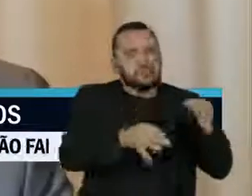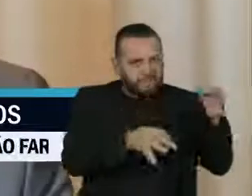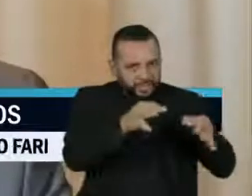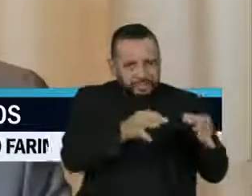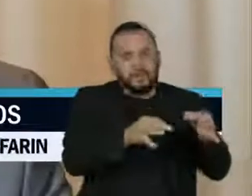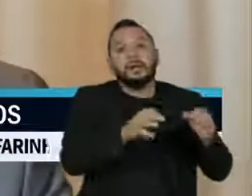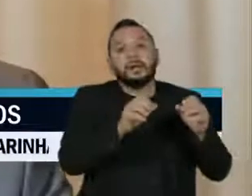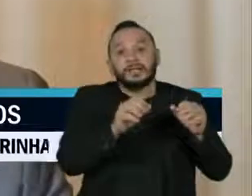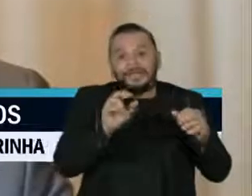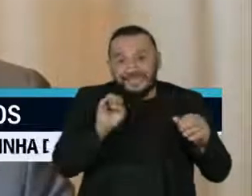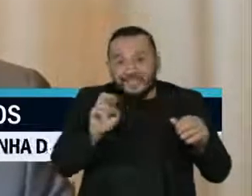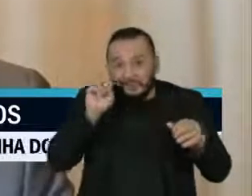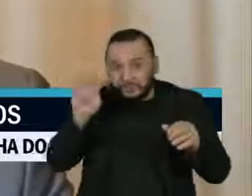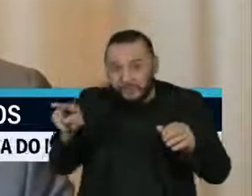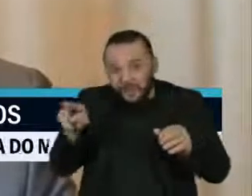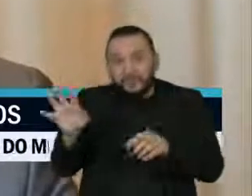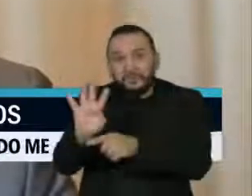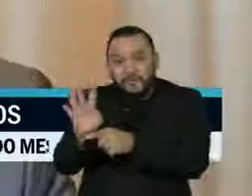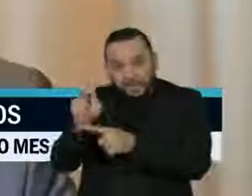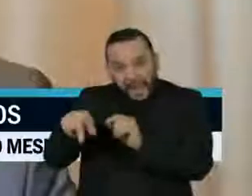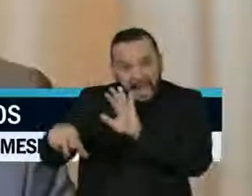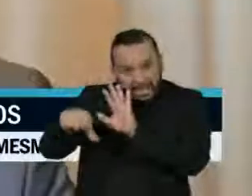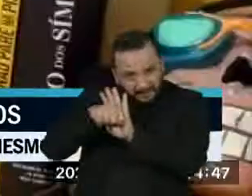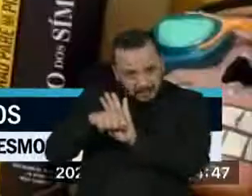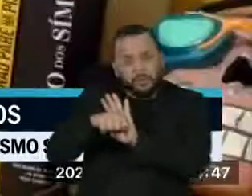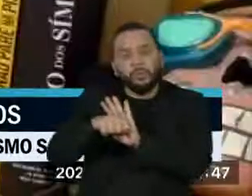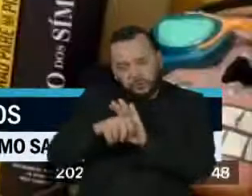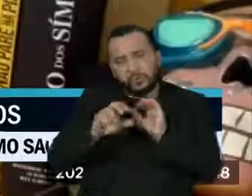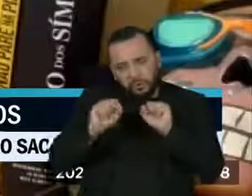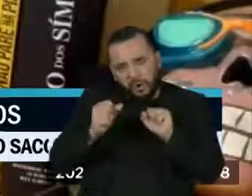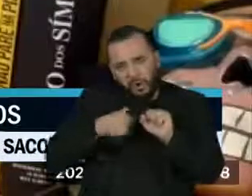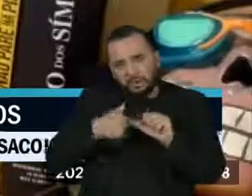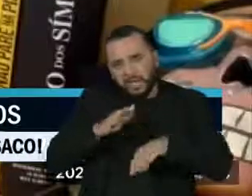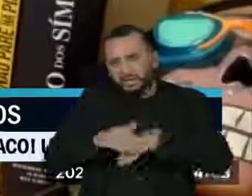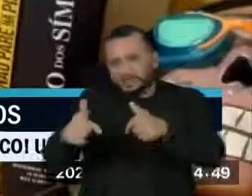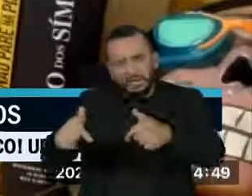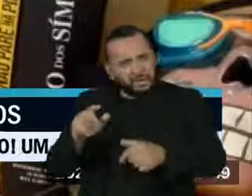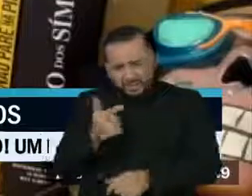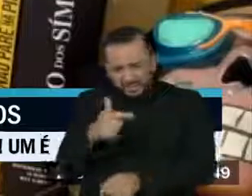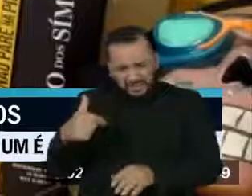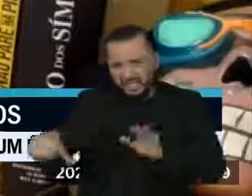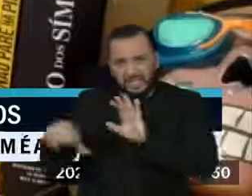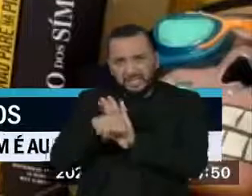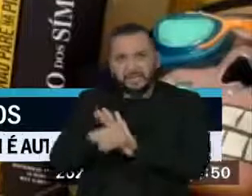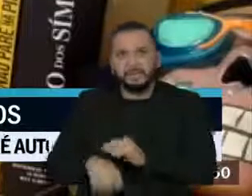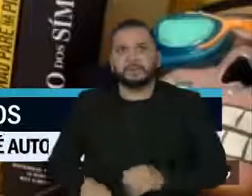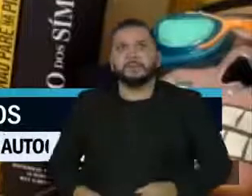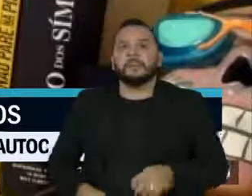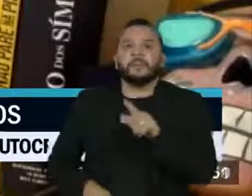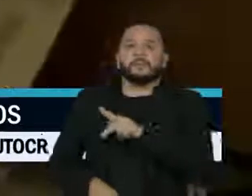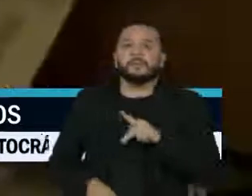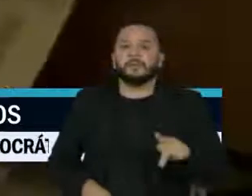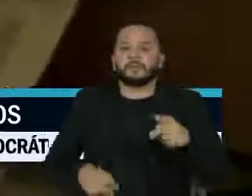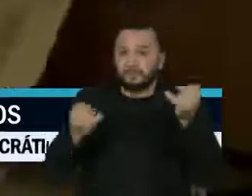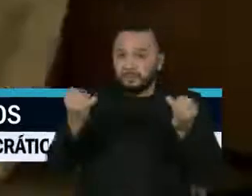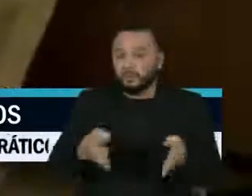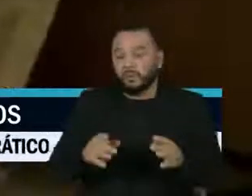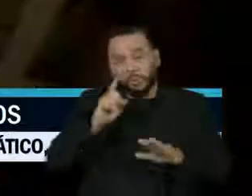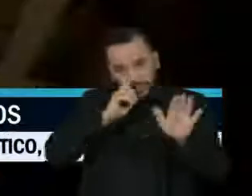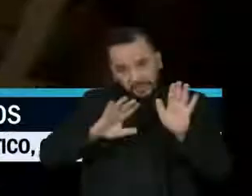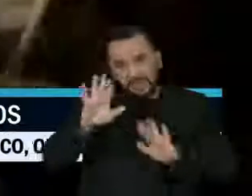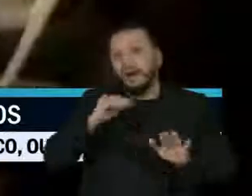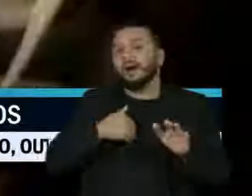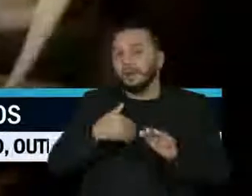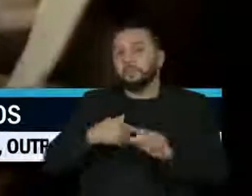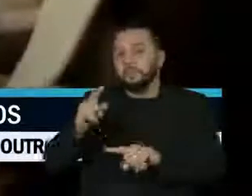também não é o que se verifica nesse filme. A professora de cinema atenta ainda para os riscos em relação à suspensão